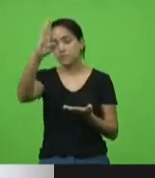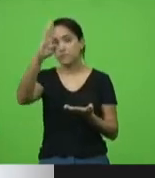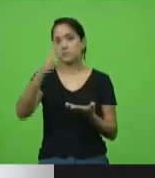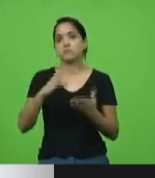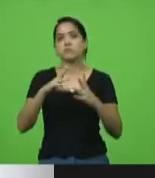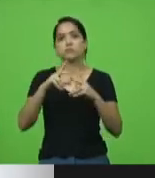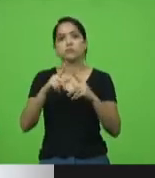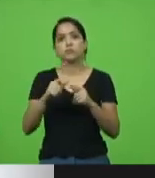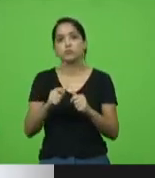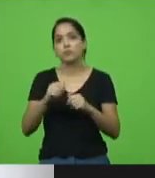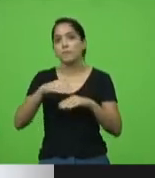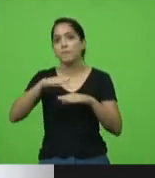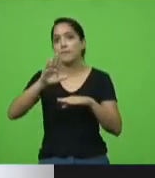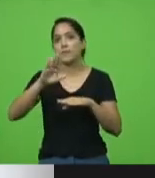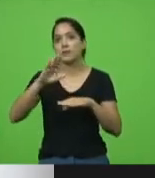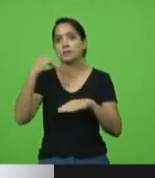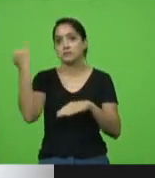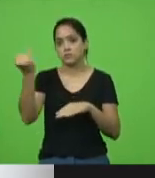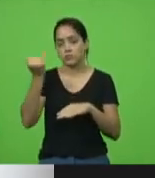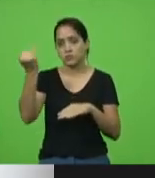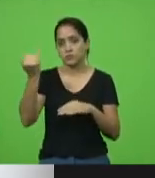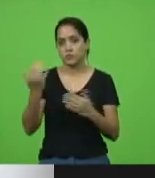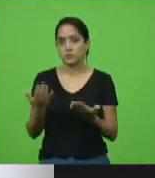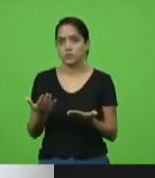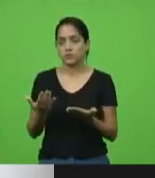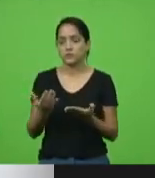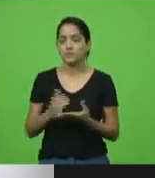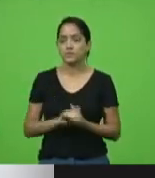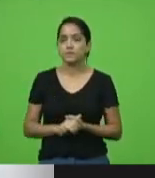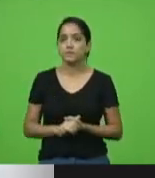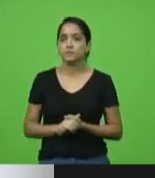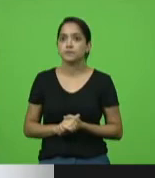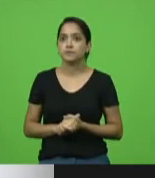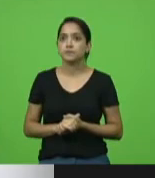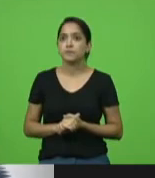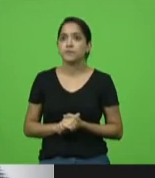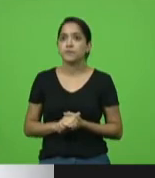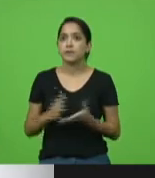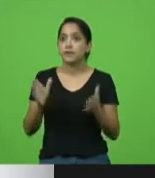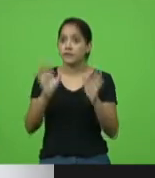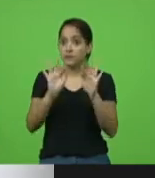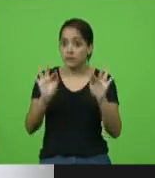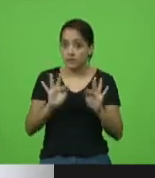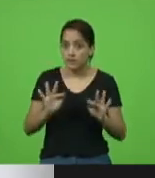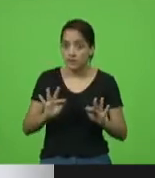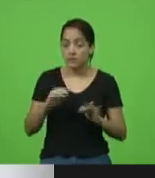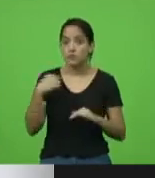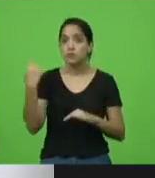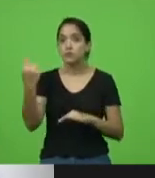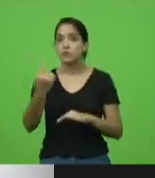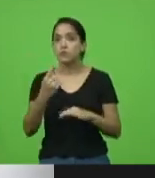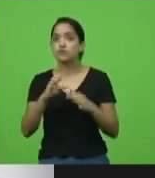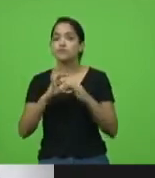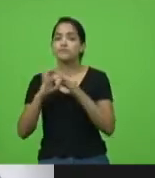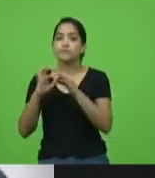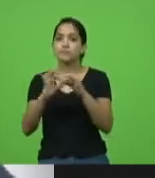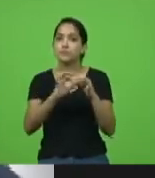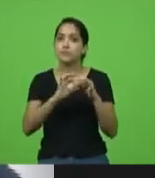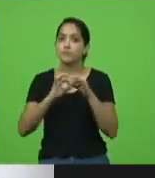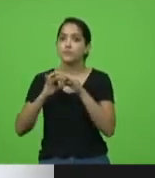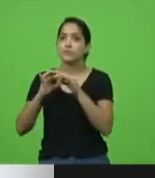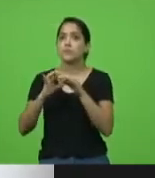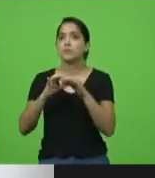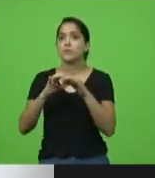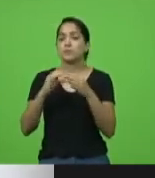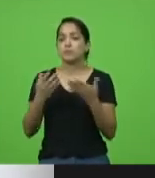tudo e de todos. E felizes somos nós quando nos unamos numa causa